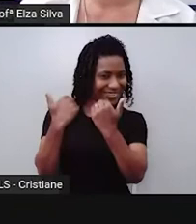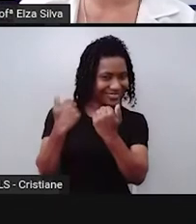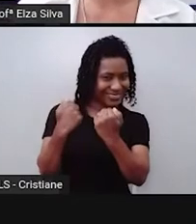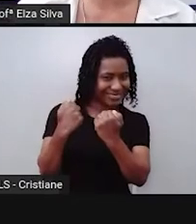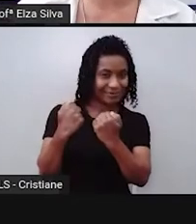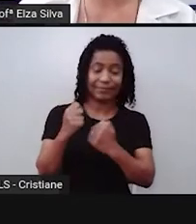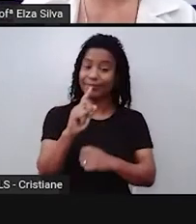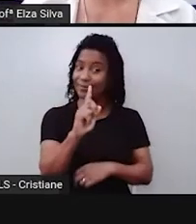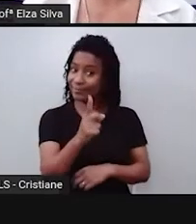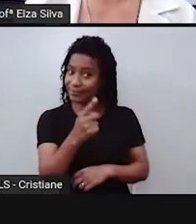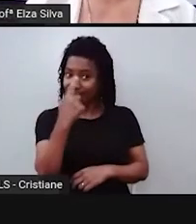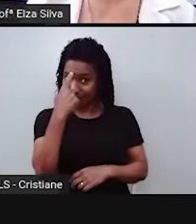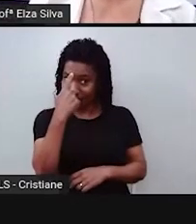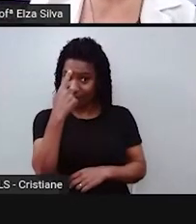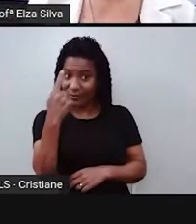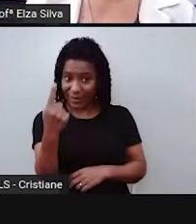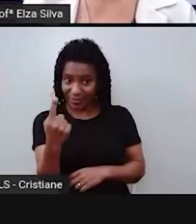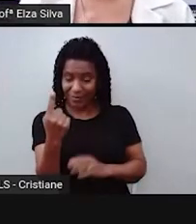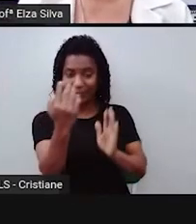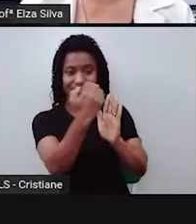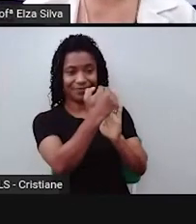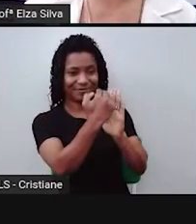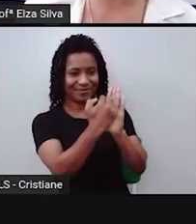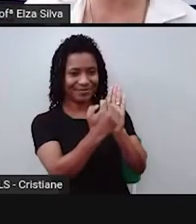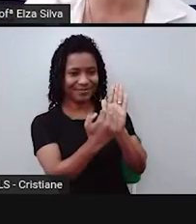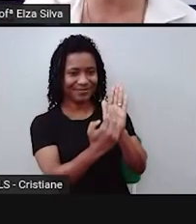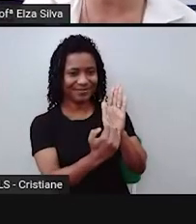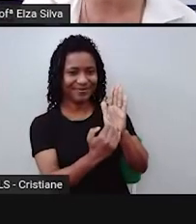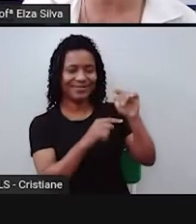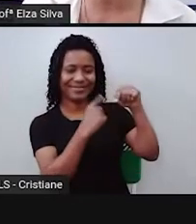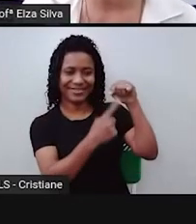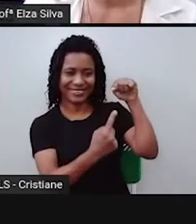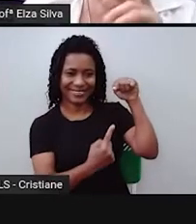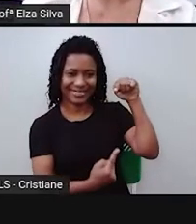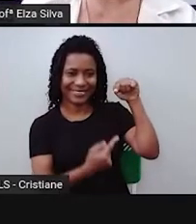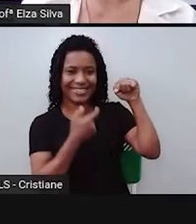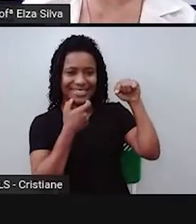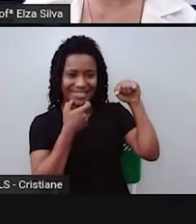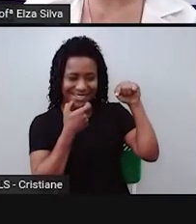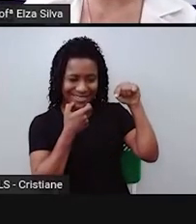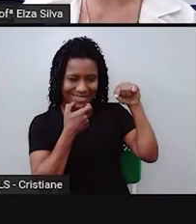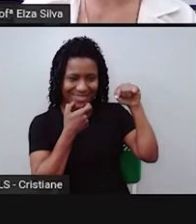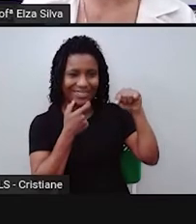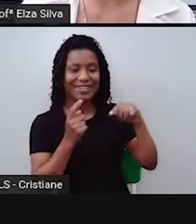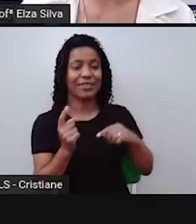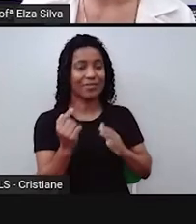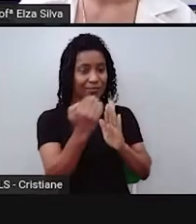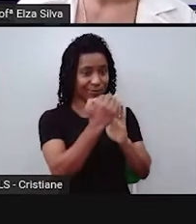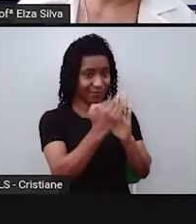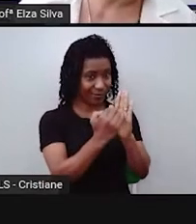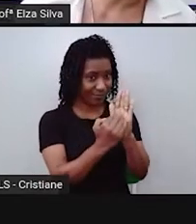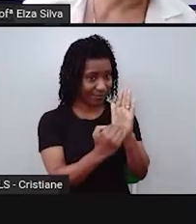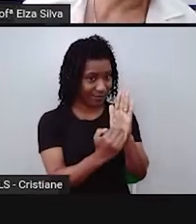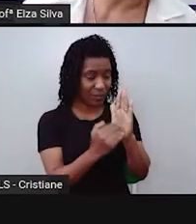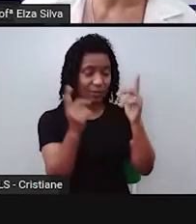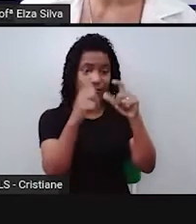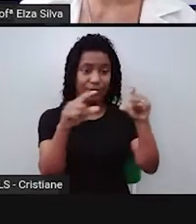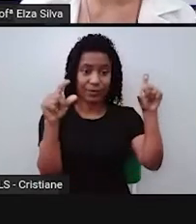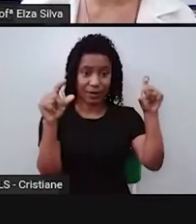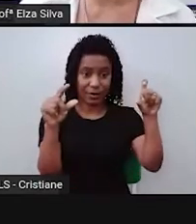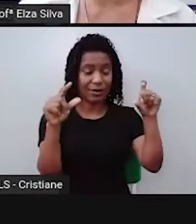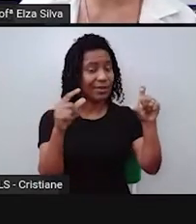Não vamos nos esquecer da organização do nosso caderno de inglês. Escreva aí o cabeçalho. School,